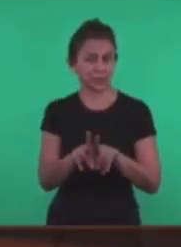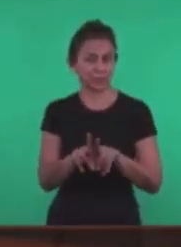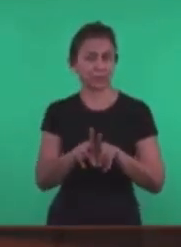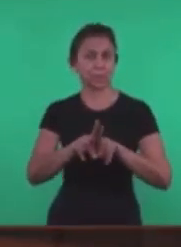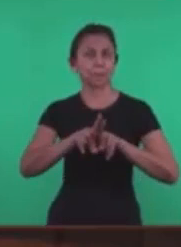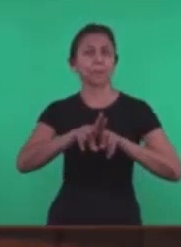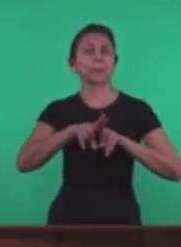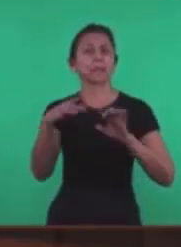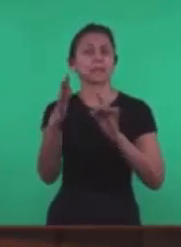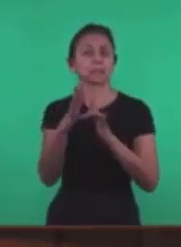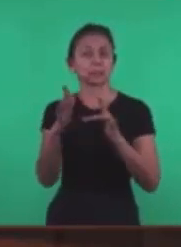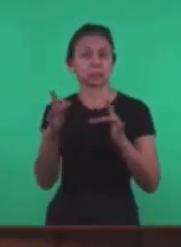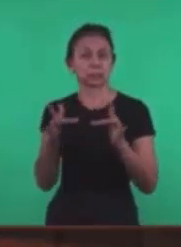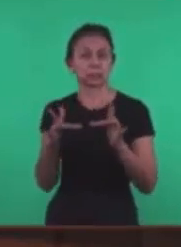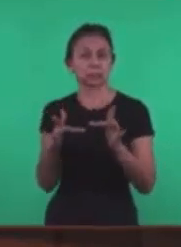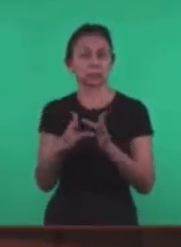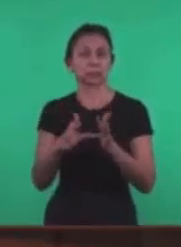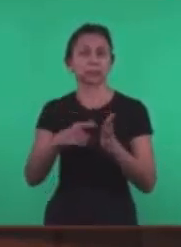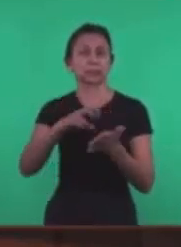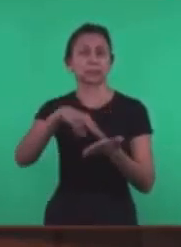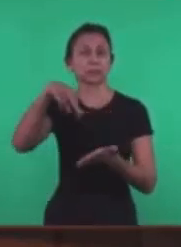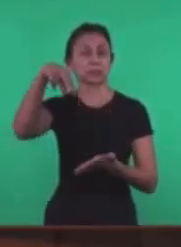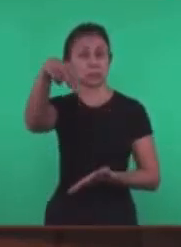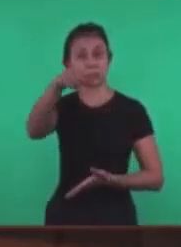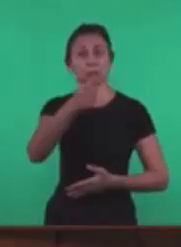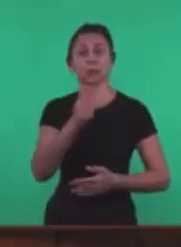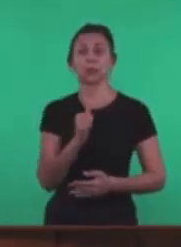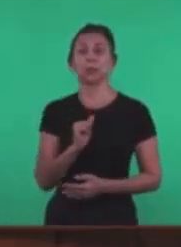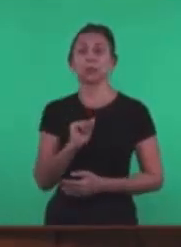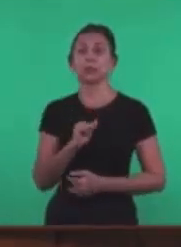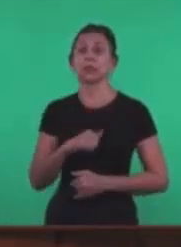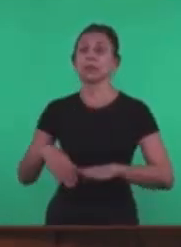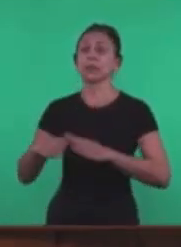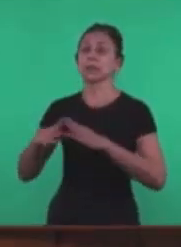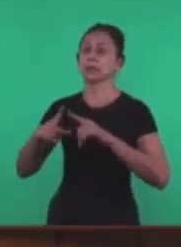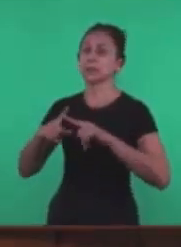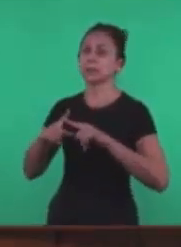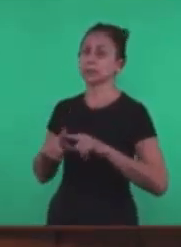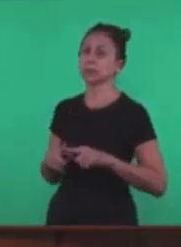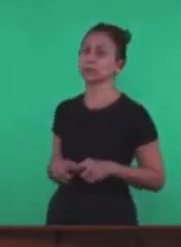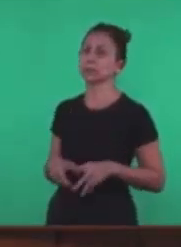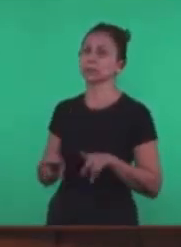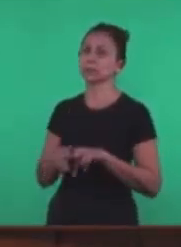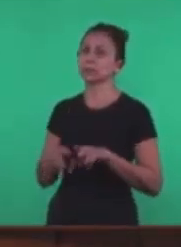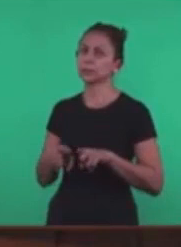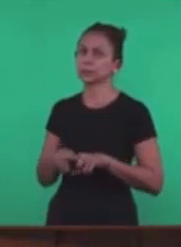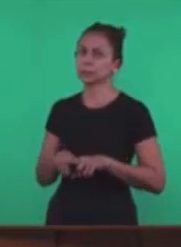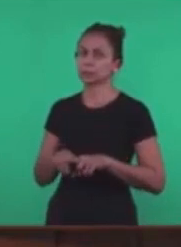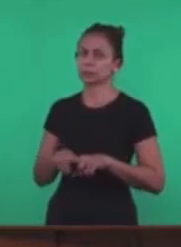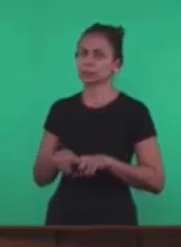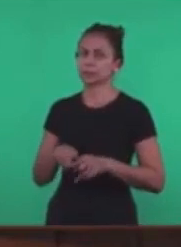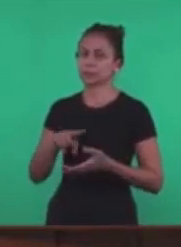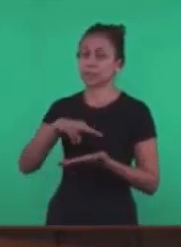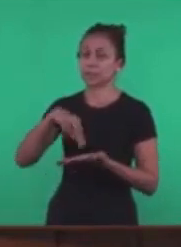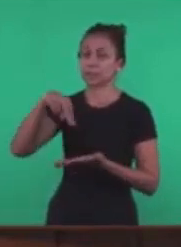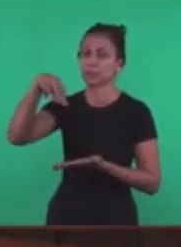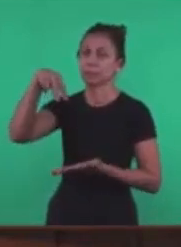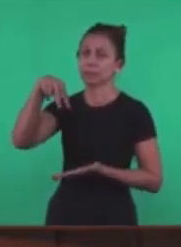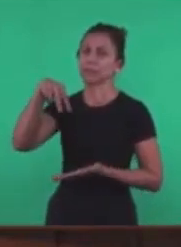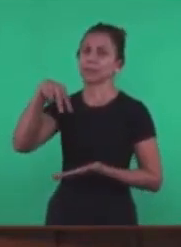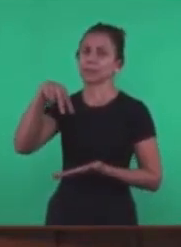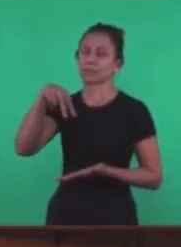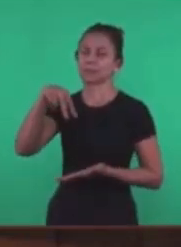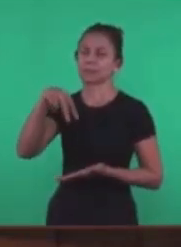Havia ressuscitado Dos mortos Ela ia também Ressuscitar Dos mortos E que para ela Era muito mais